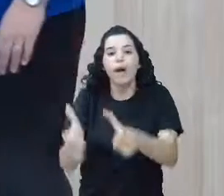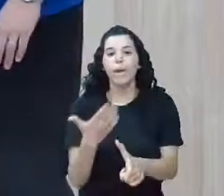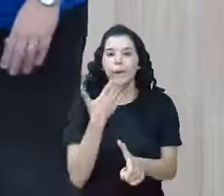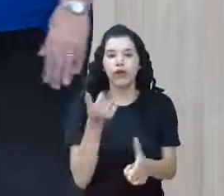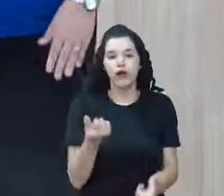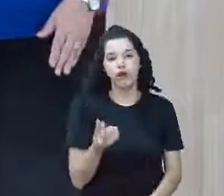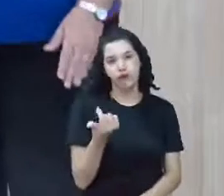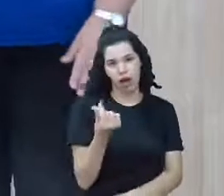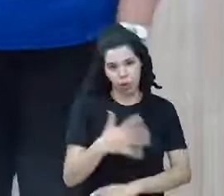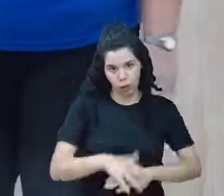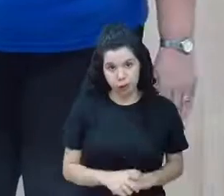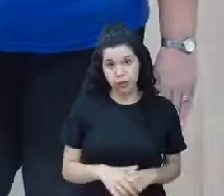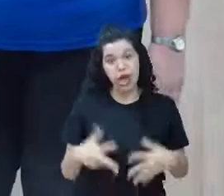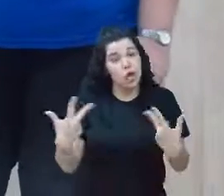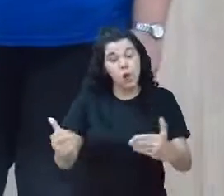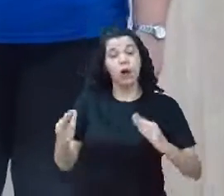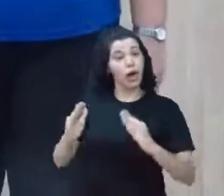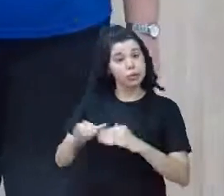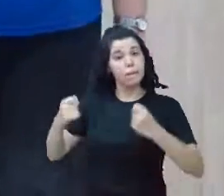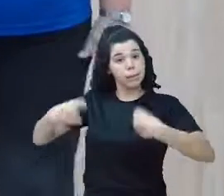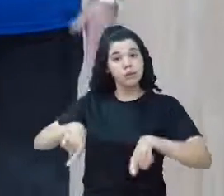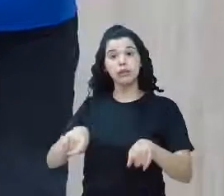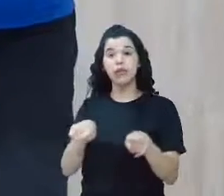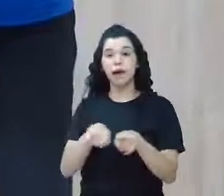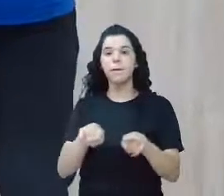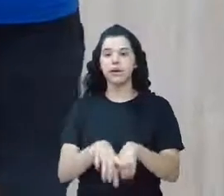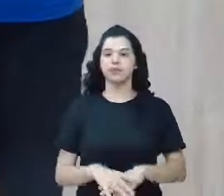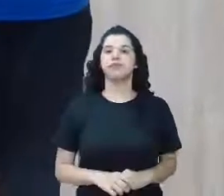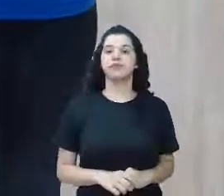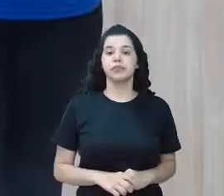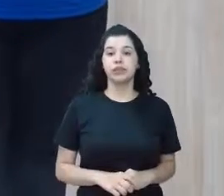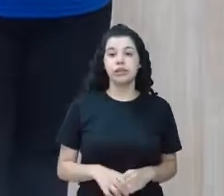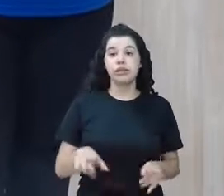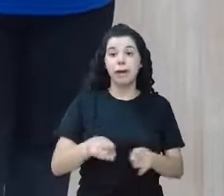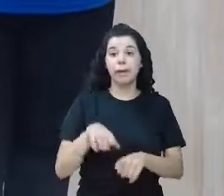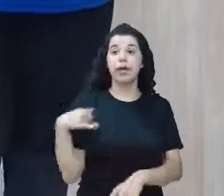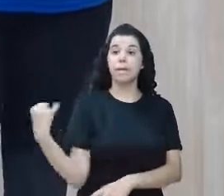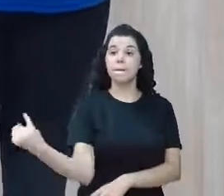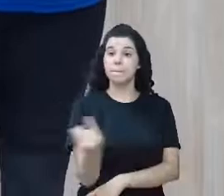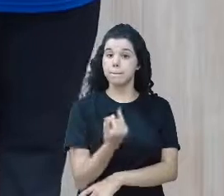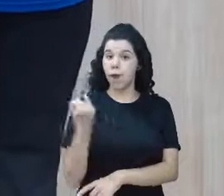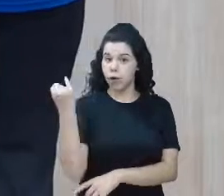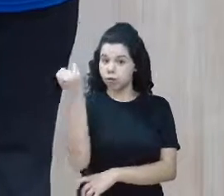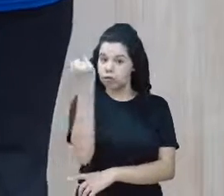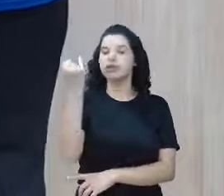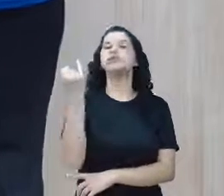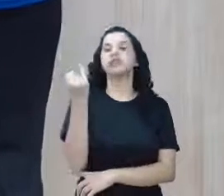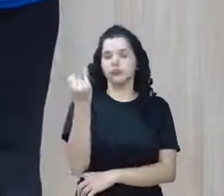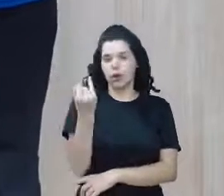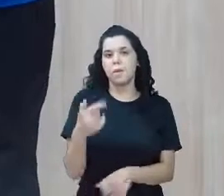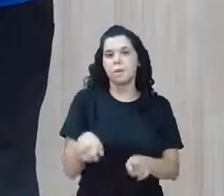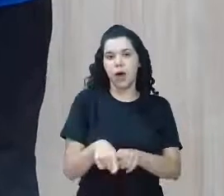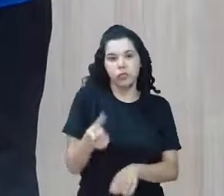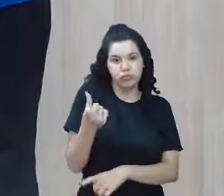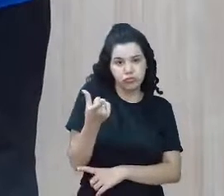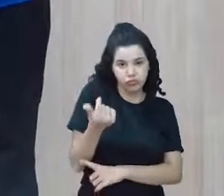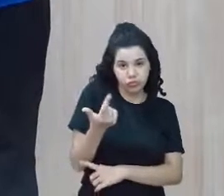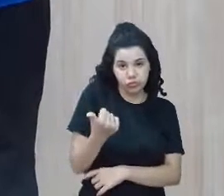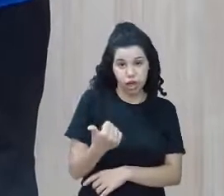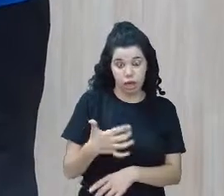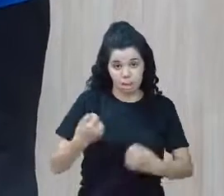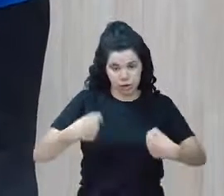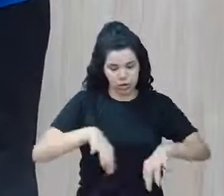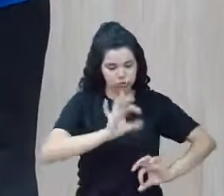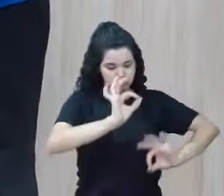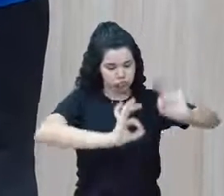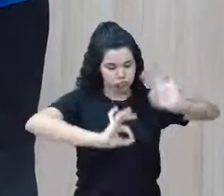E a importância em questão financeira deste material. Além de organizar